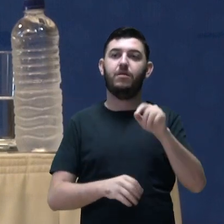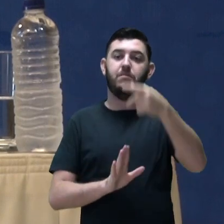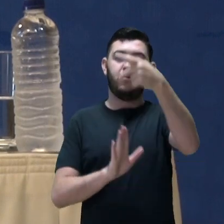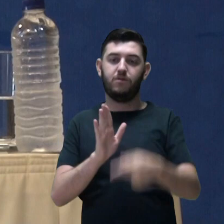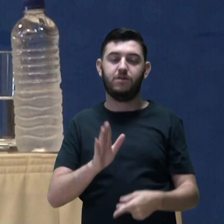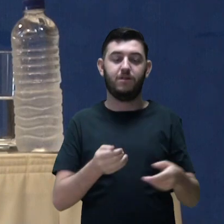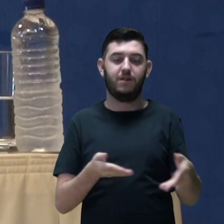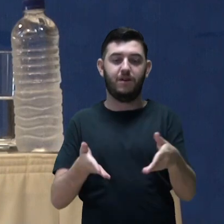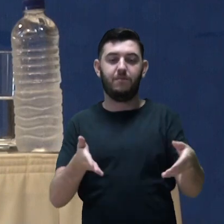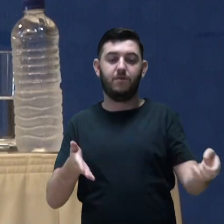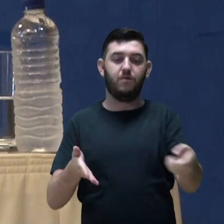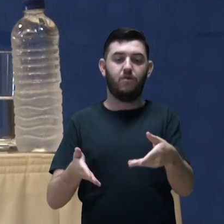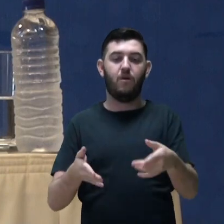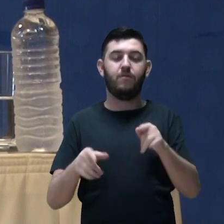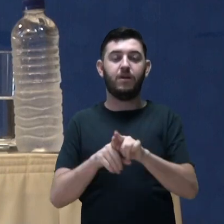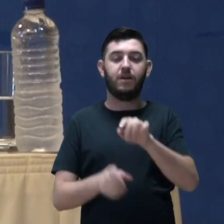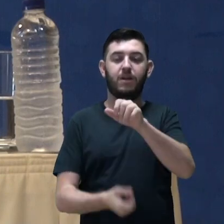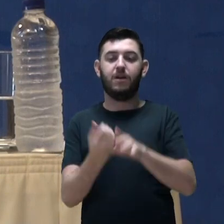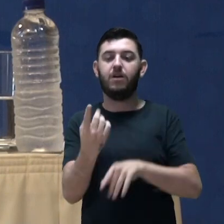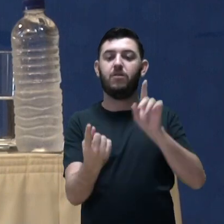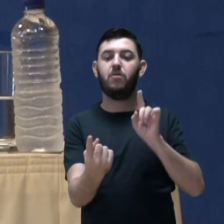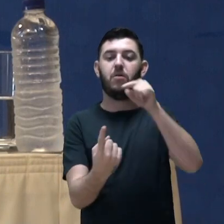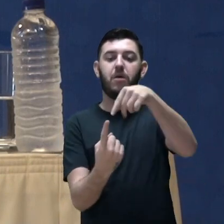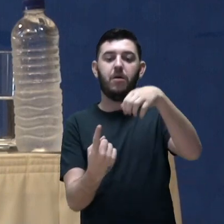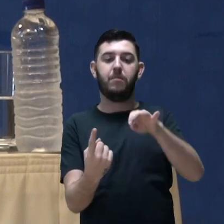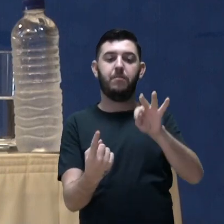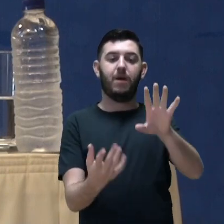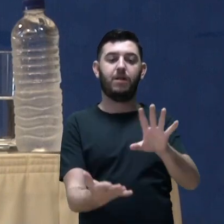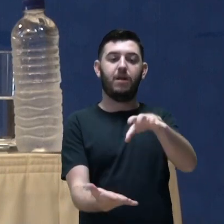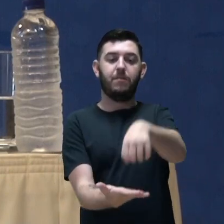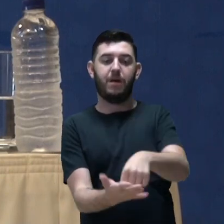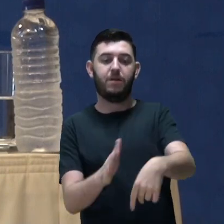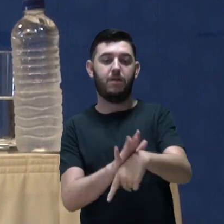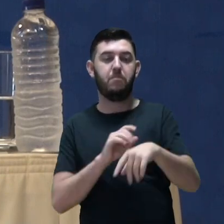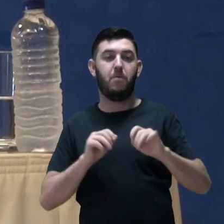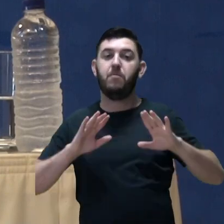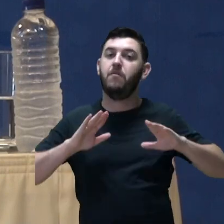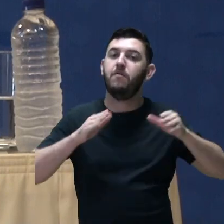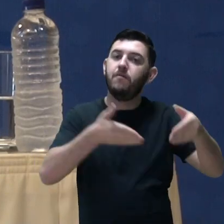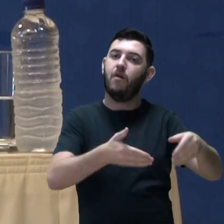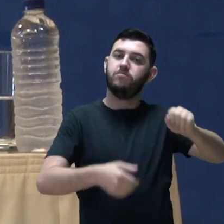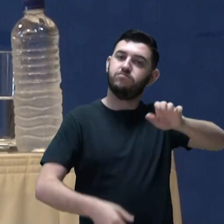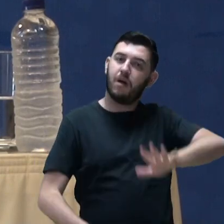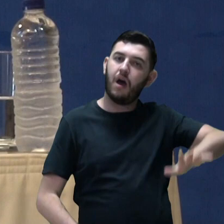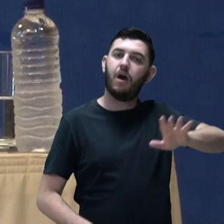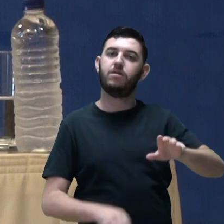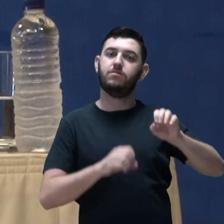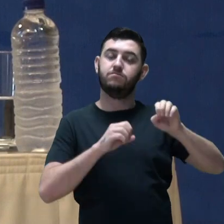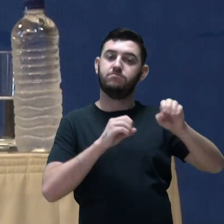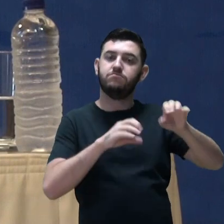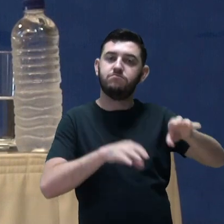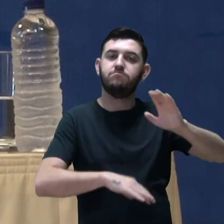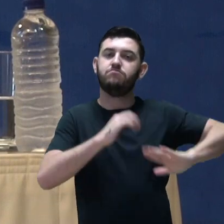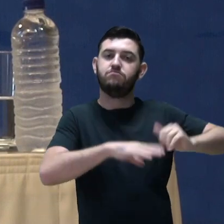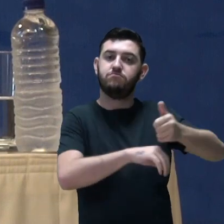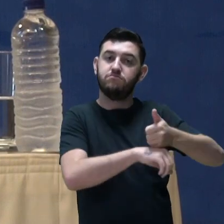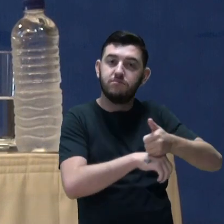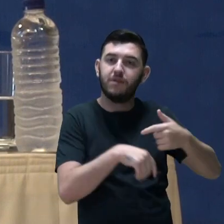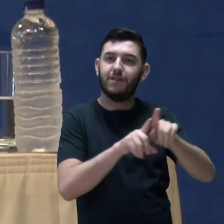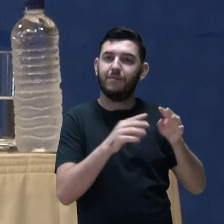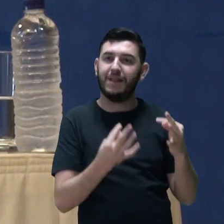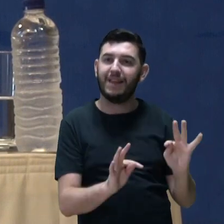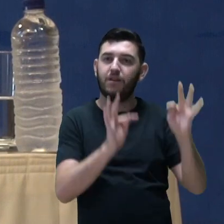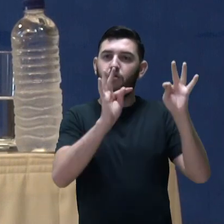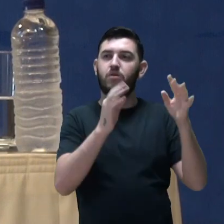estabelecendo metas de ampliação de matrículas vinculadas ao eixo de educação profissional e tecnológica e